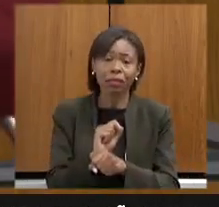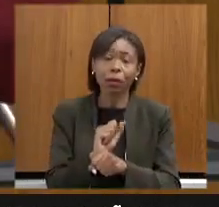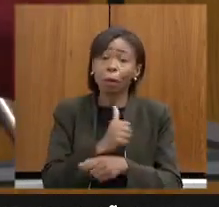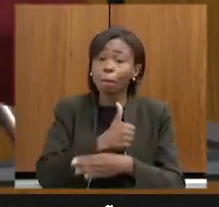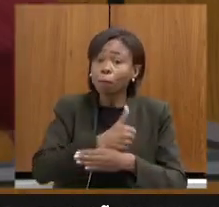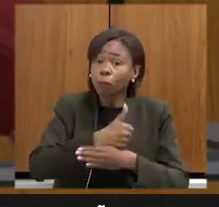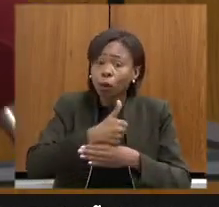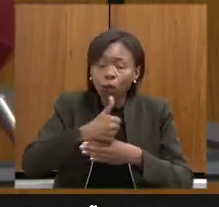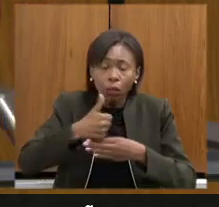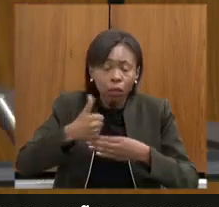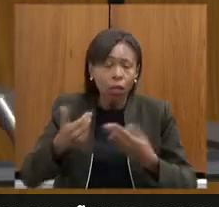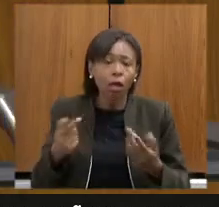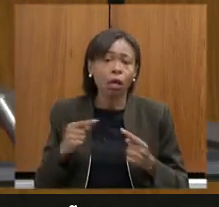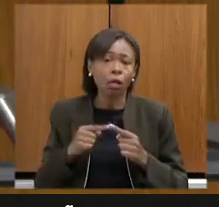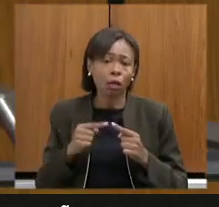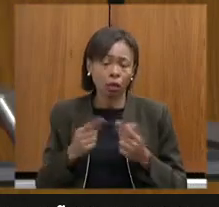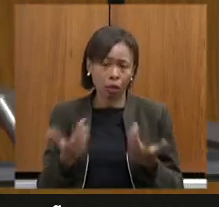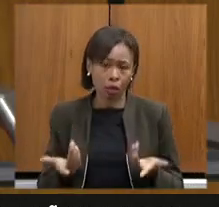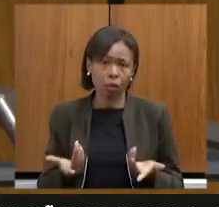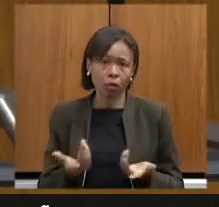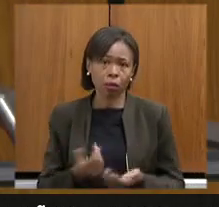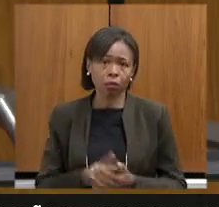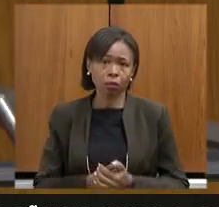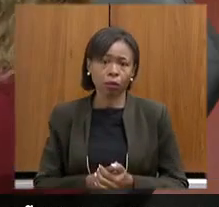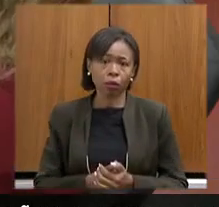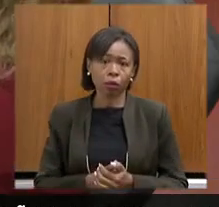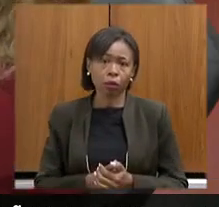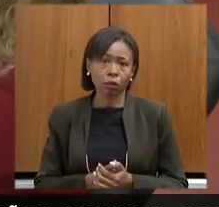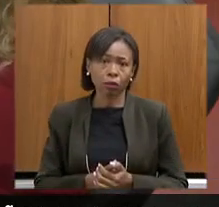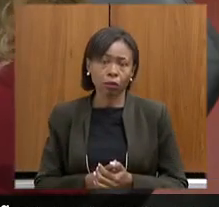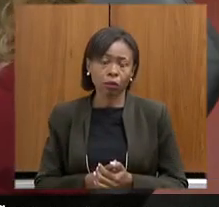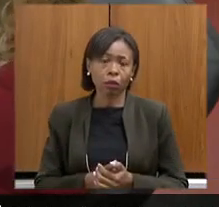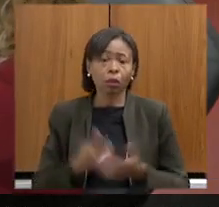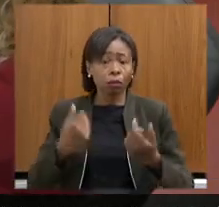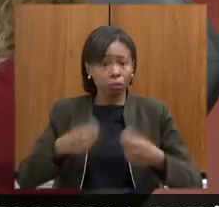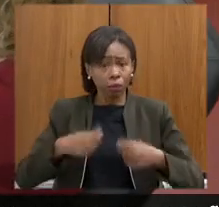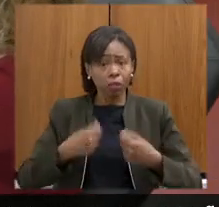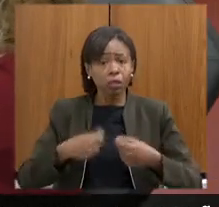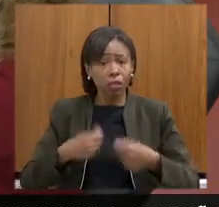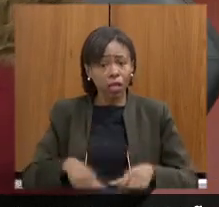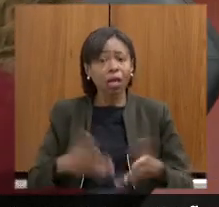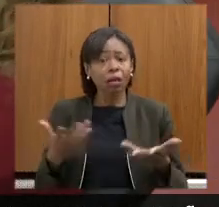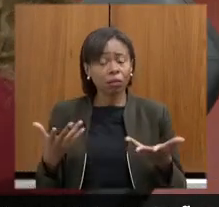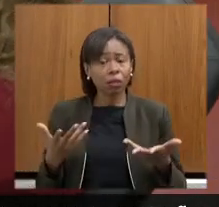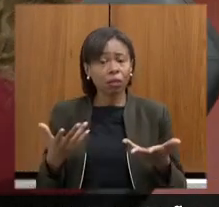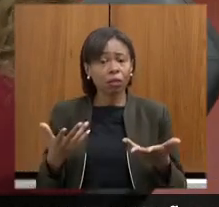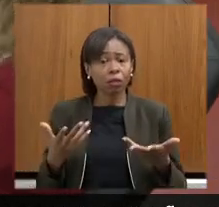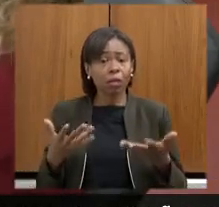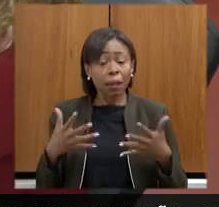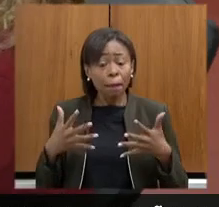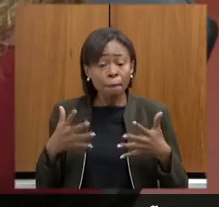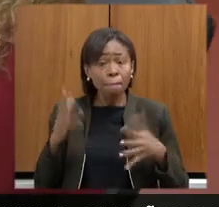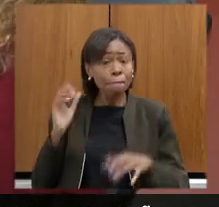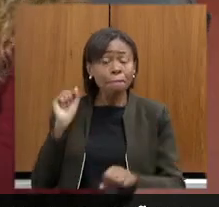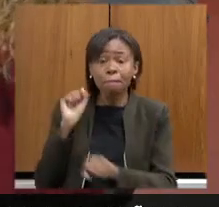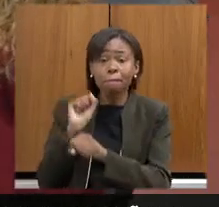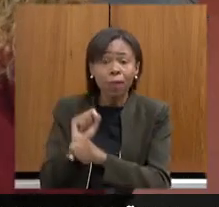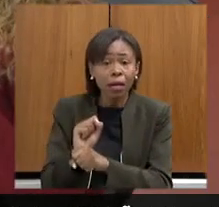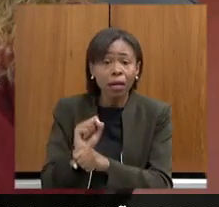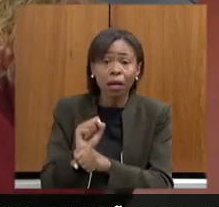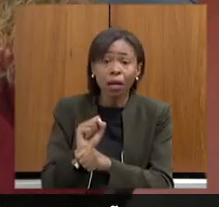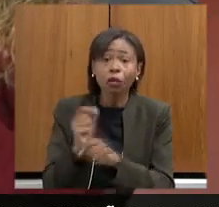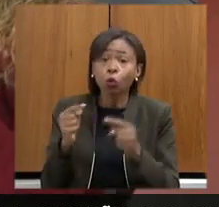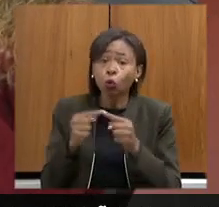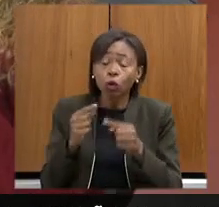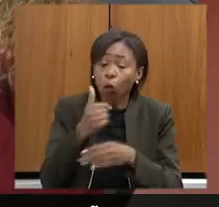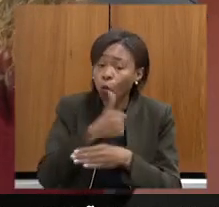tinha nenhum problema técnico a técnica estava toda perfeita deveria ter tido impedimento moral porque entre liberar